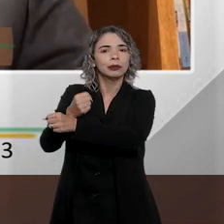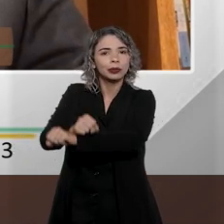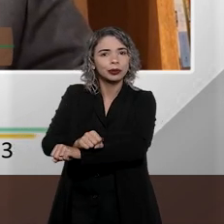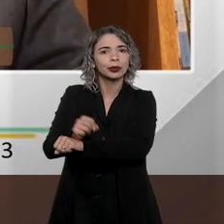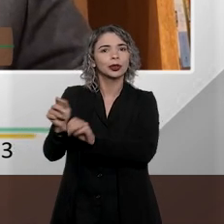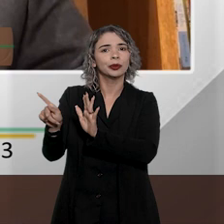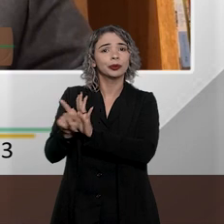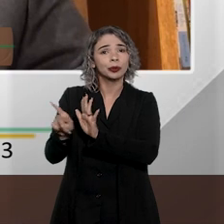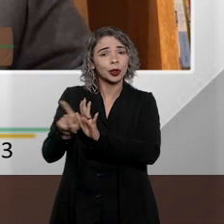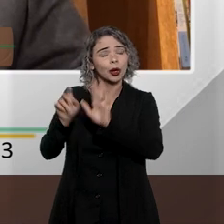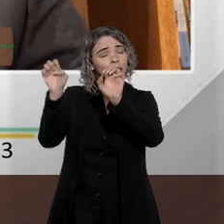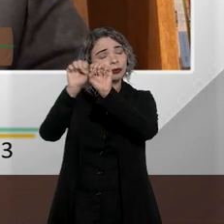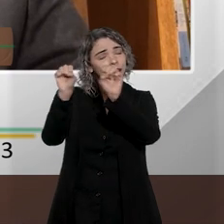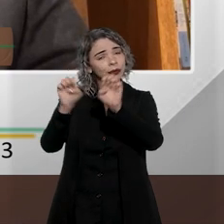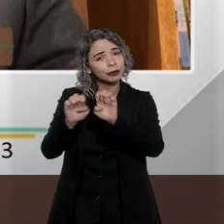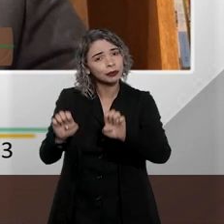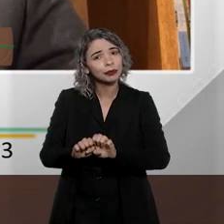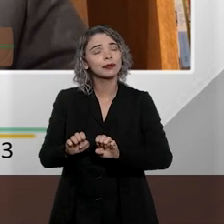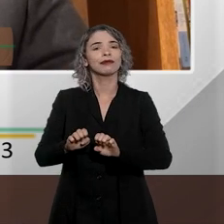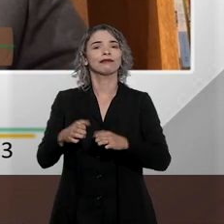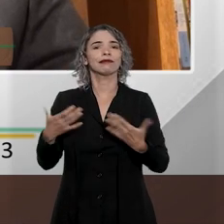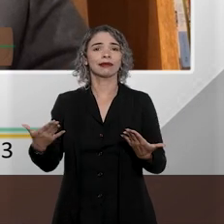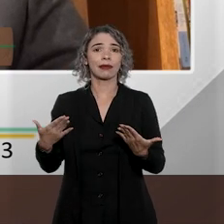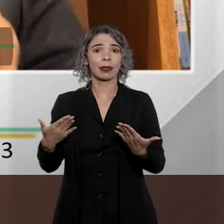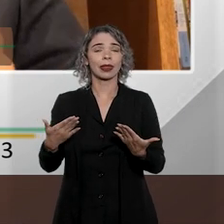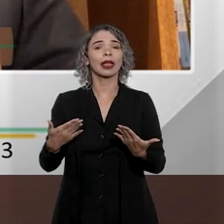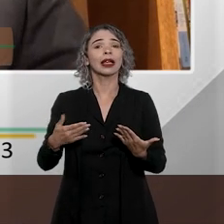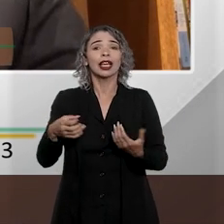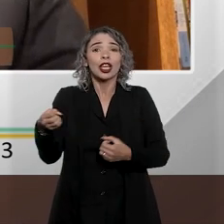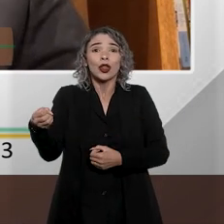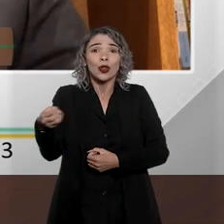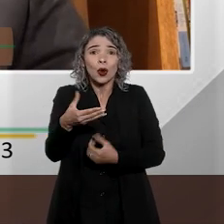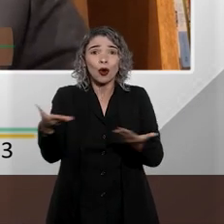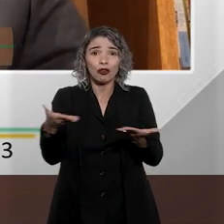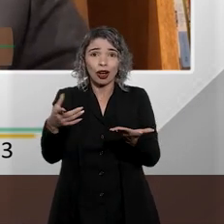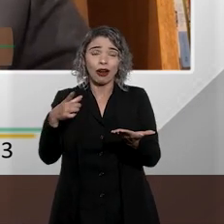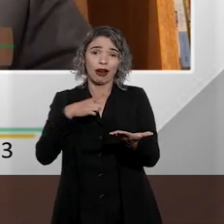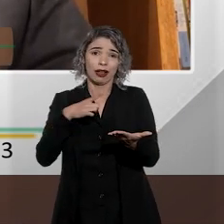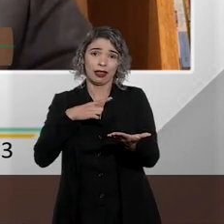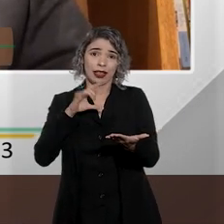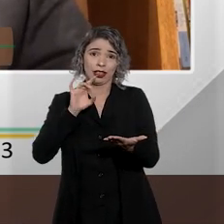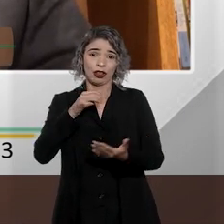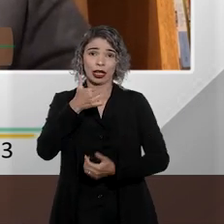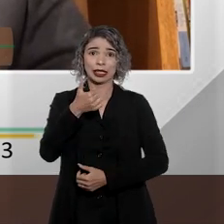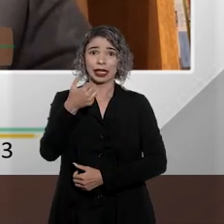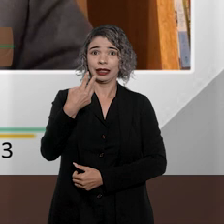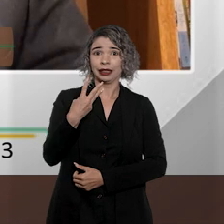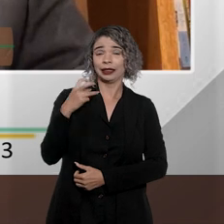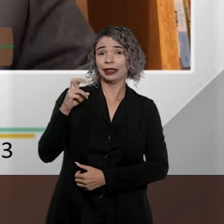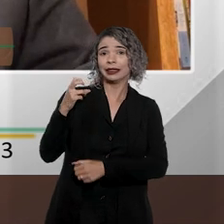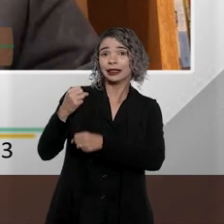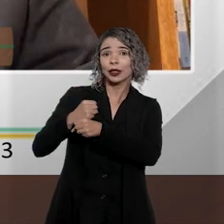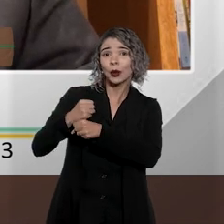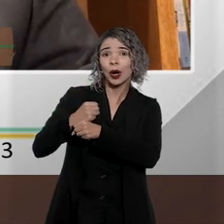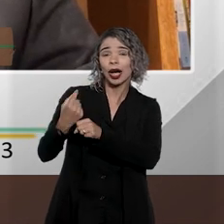estruturada de uma forma absolutamente atabalhoada e muito recente, são apenas 135 anos,